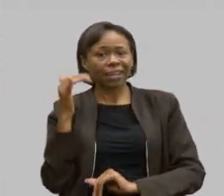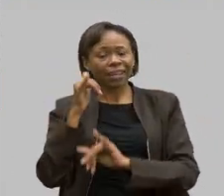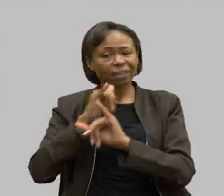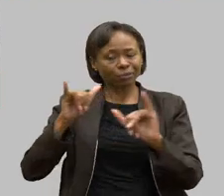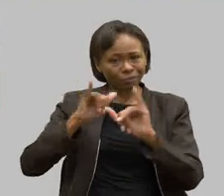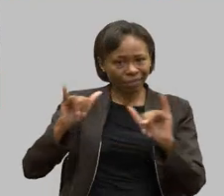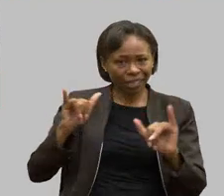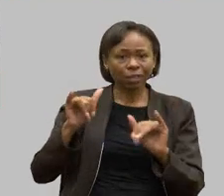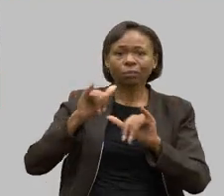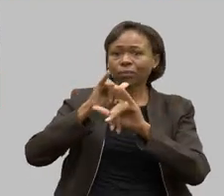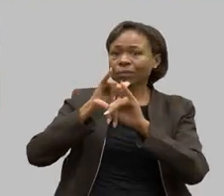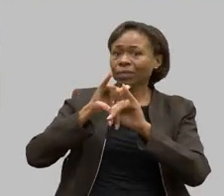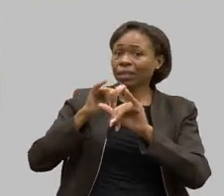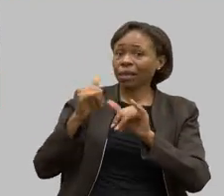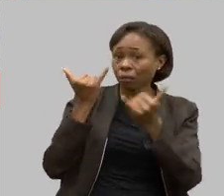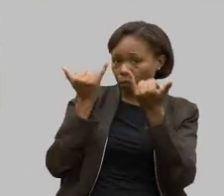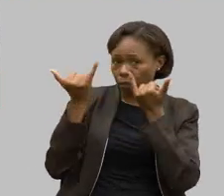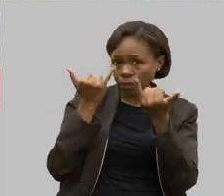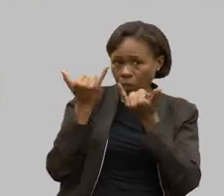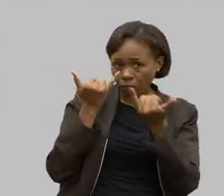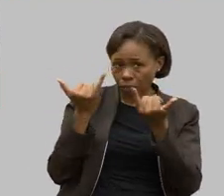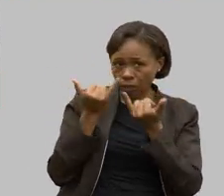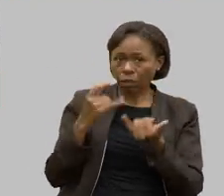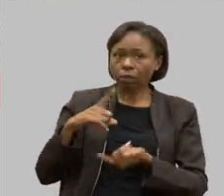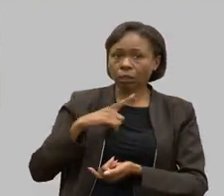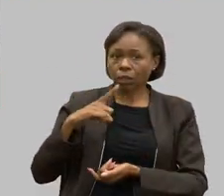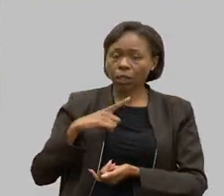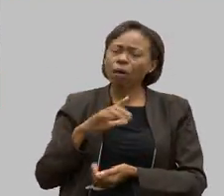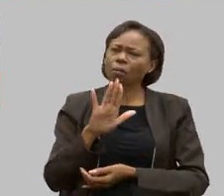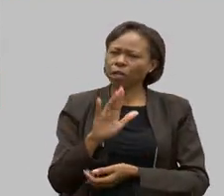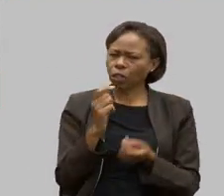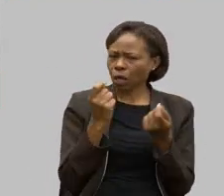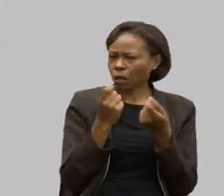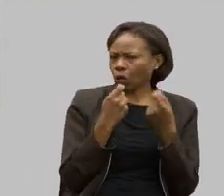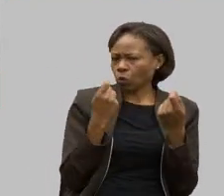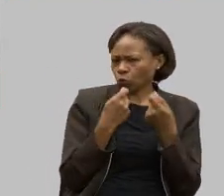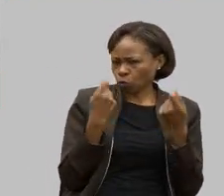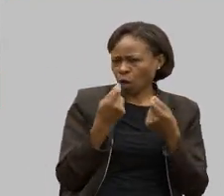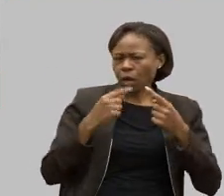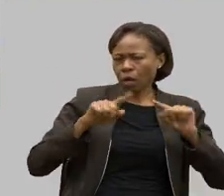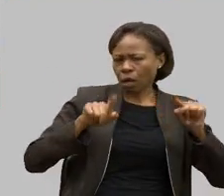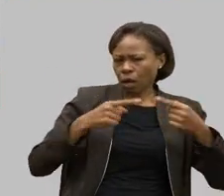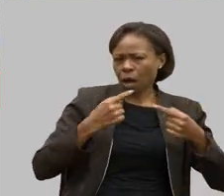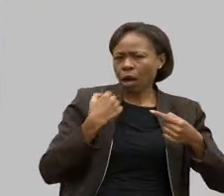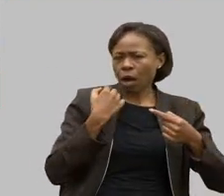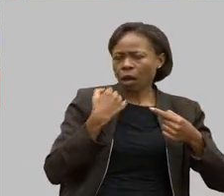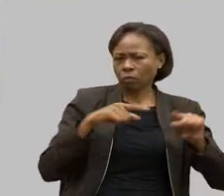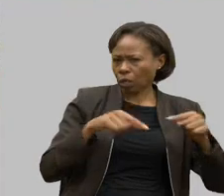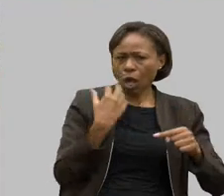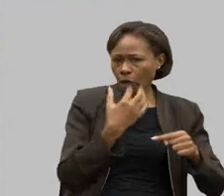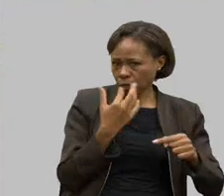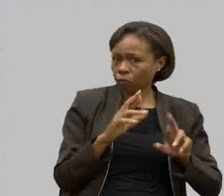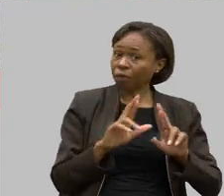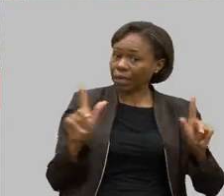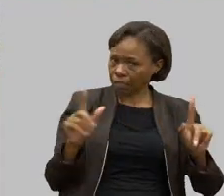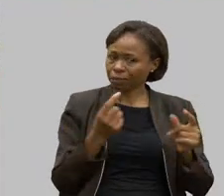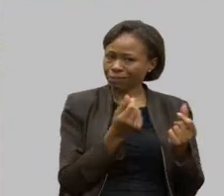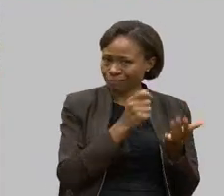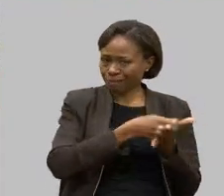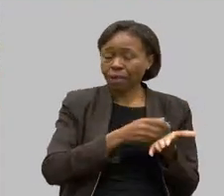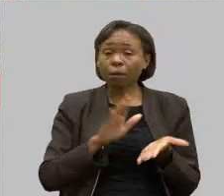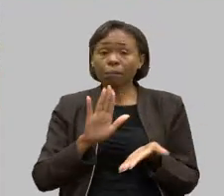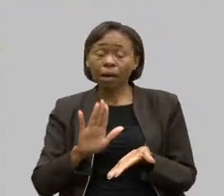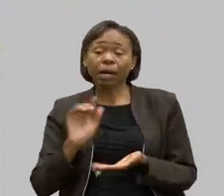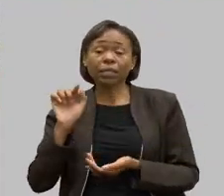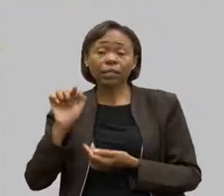rodando. A programação, com exceção do concerto do maestro, que tem preços populares, o restante todo da programação é gratuita. A gente vai estar em seis espaços